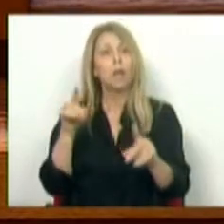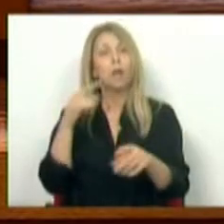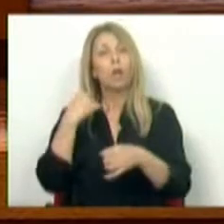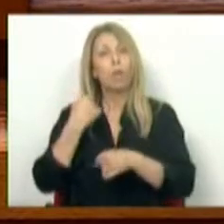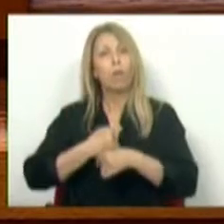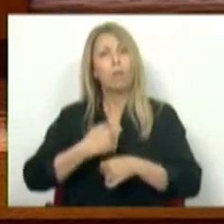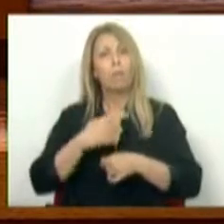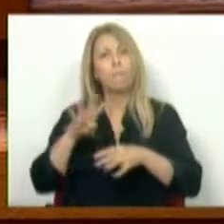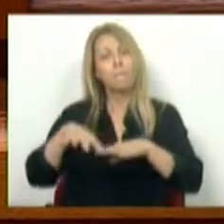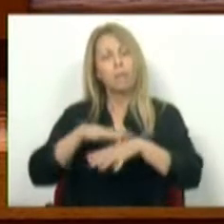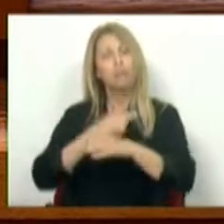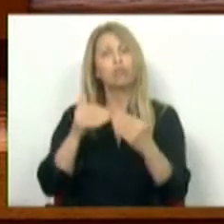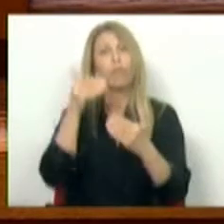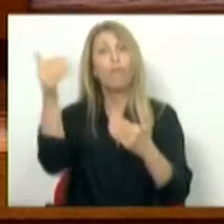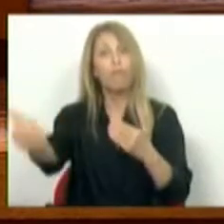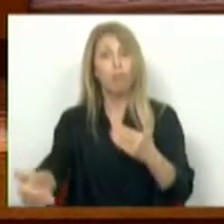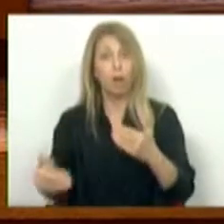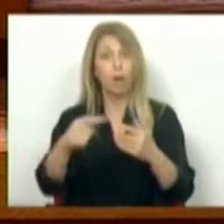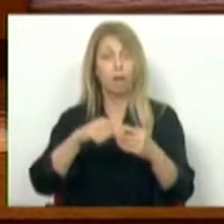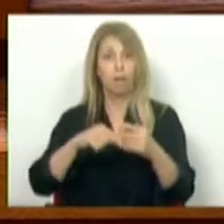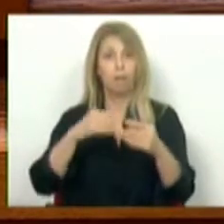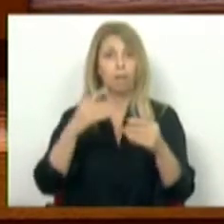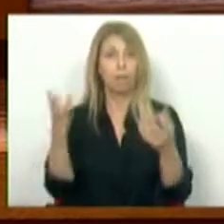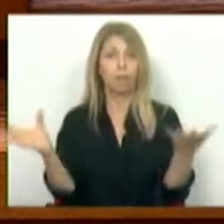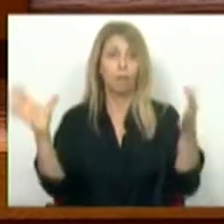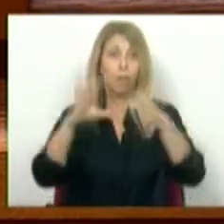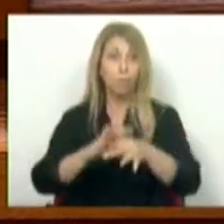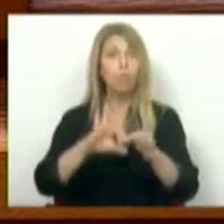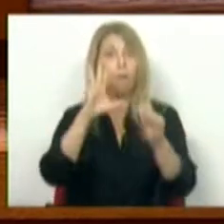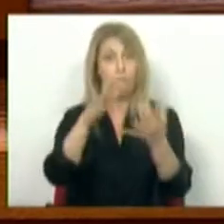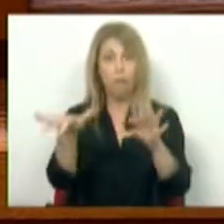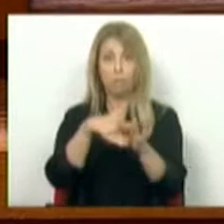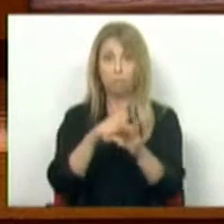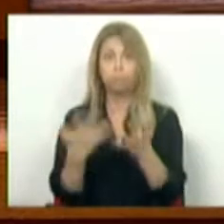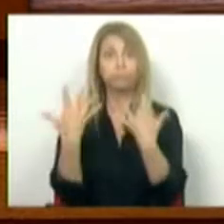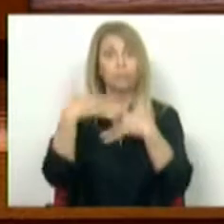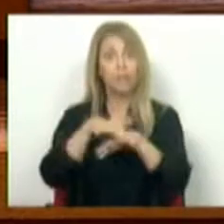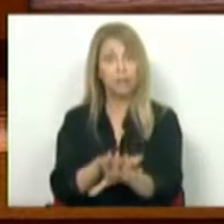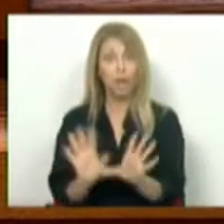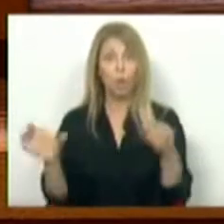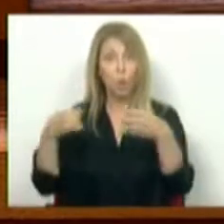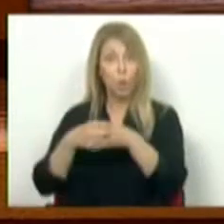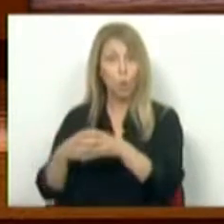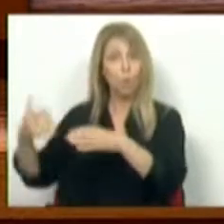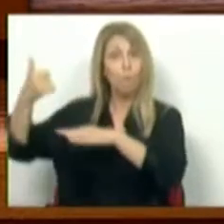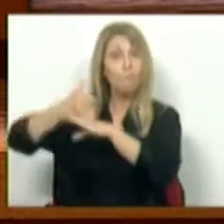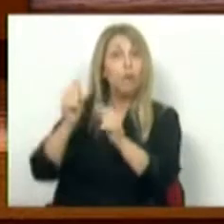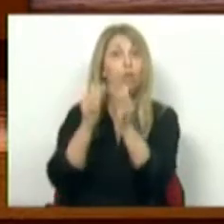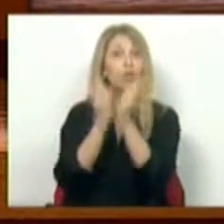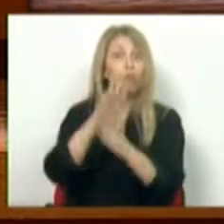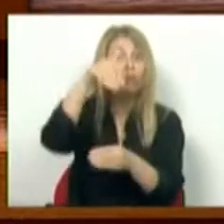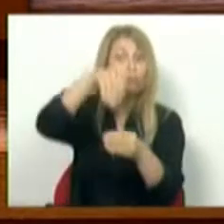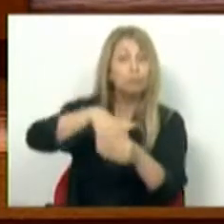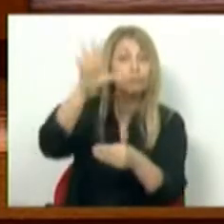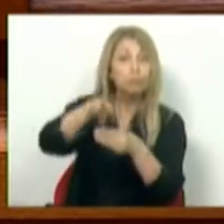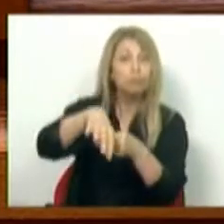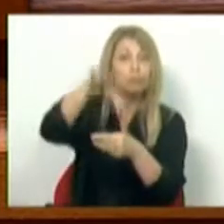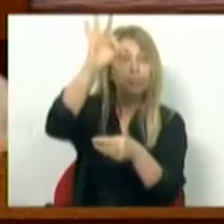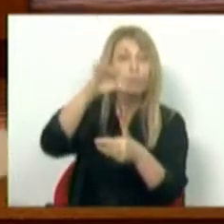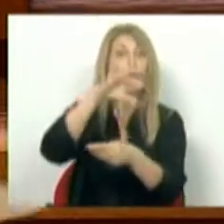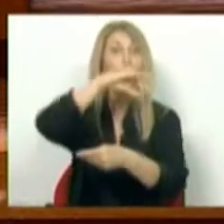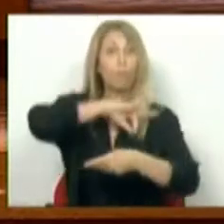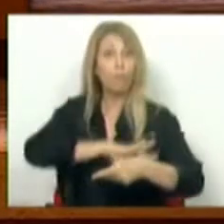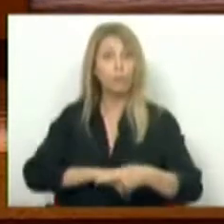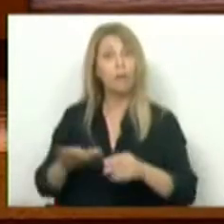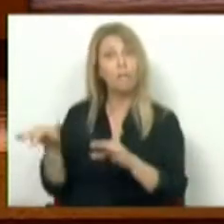causa, mas todos eles eleitos por profissionais que integram a ordem. Repito, todos eles eleitos por profissionais que integram